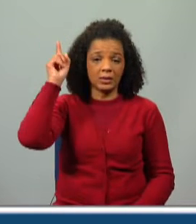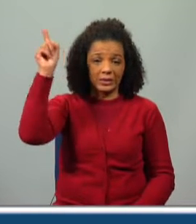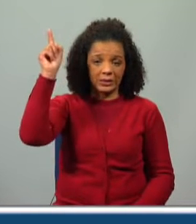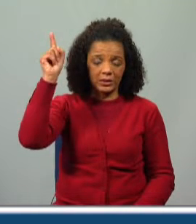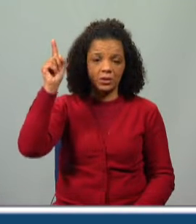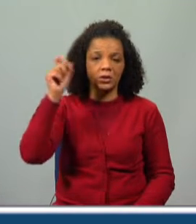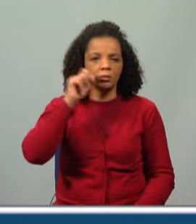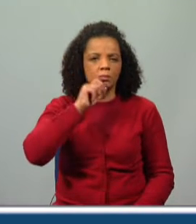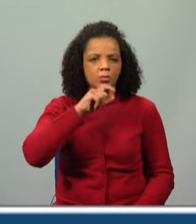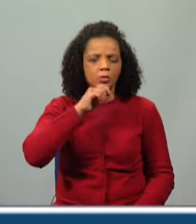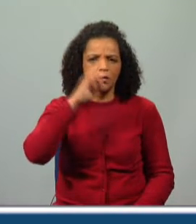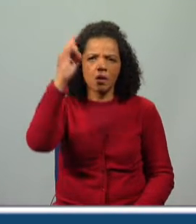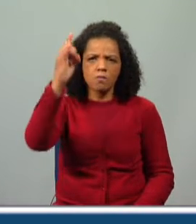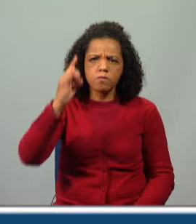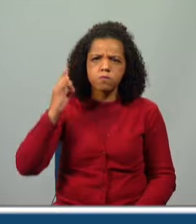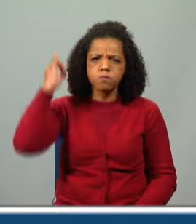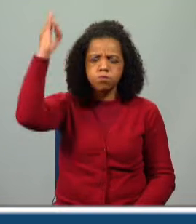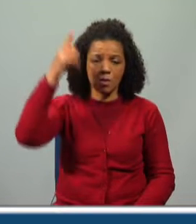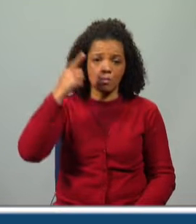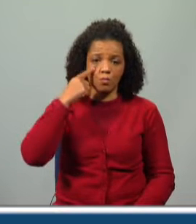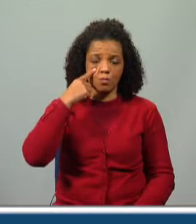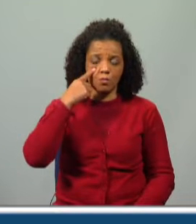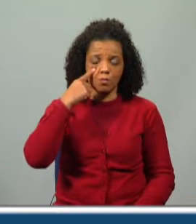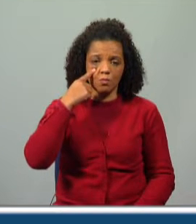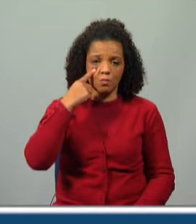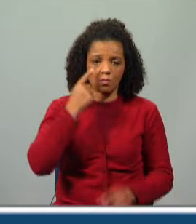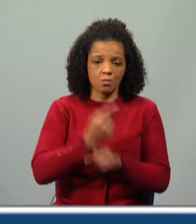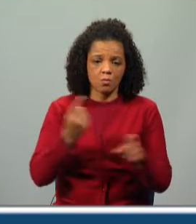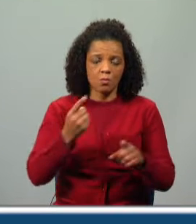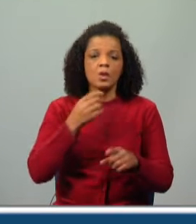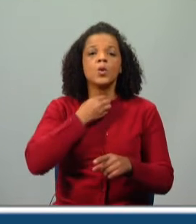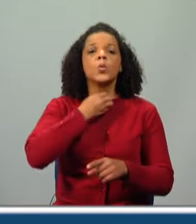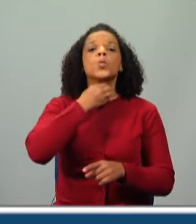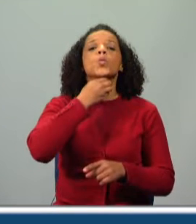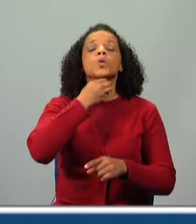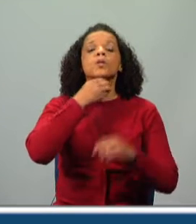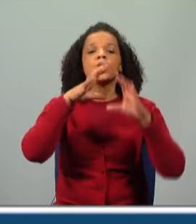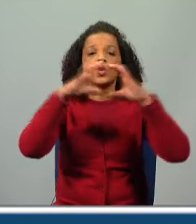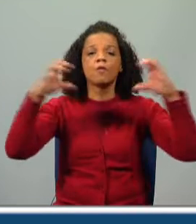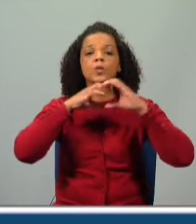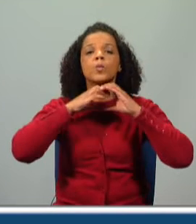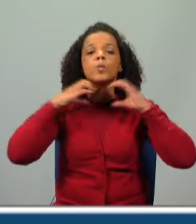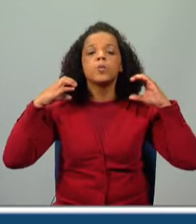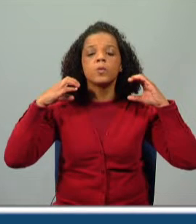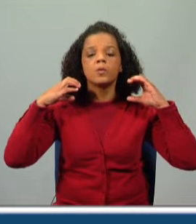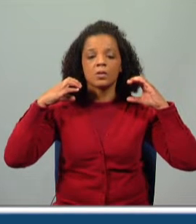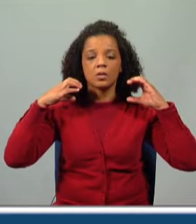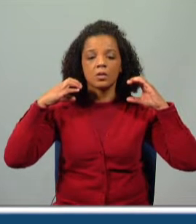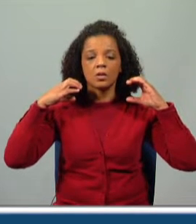girafa deve ser muito alta, porque como podes observar, o seu pescoço atravessa as nuvens. Ela tem ali